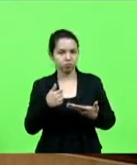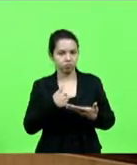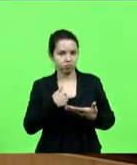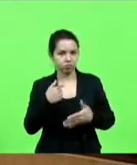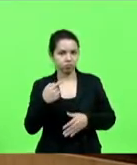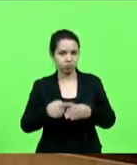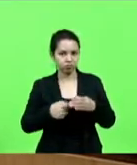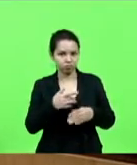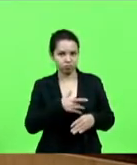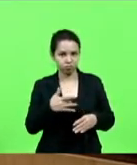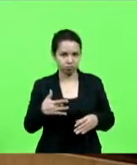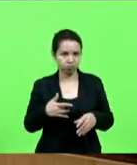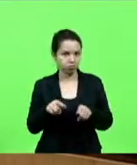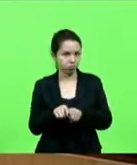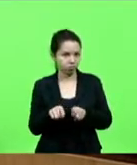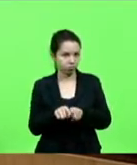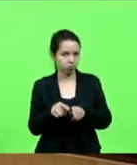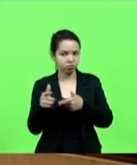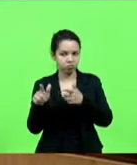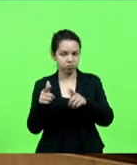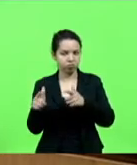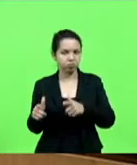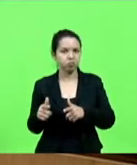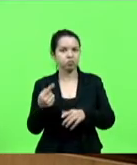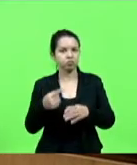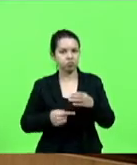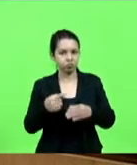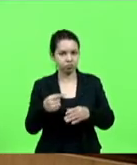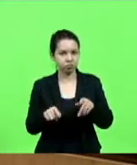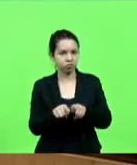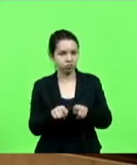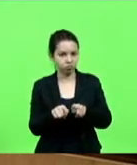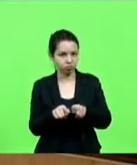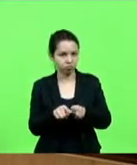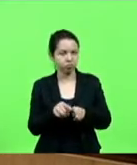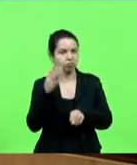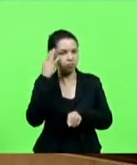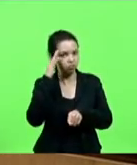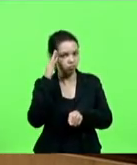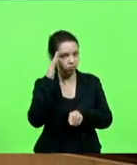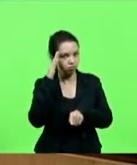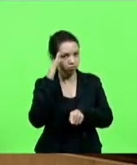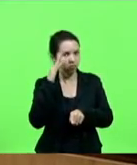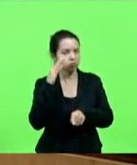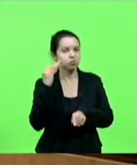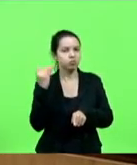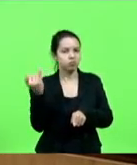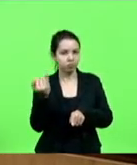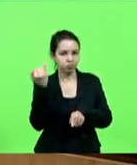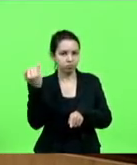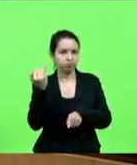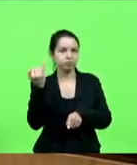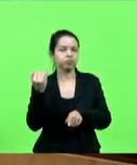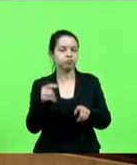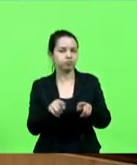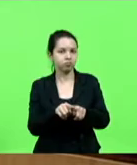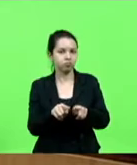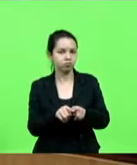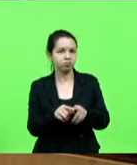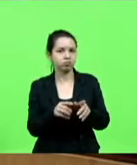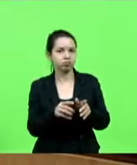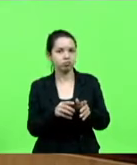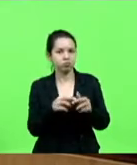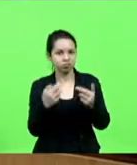quero estender isso a todos os membros da comissão que compreenderam a questão, inclusive, de deixarmos a